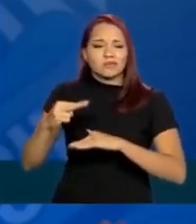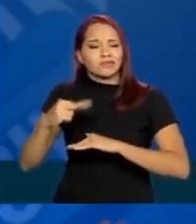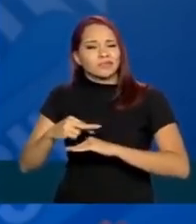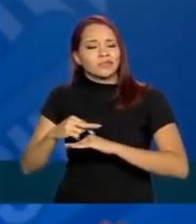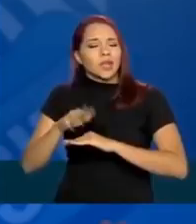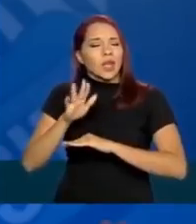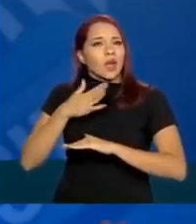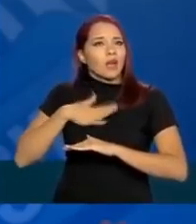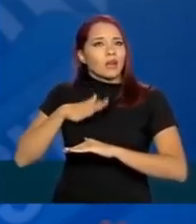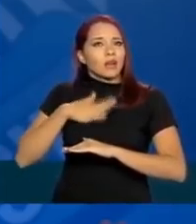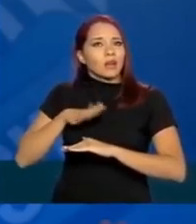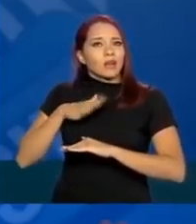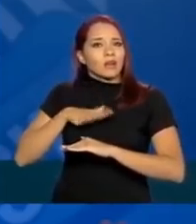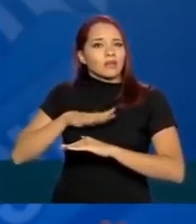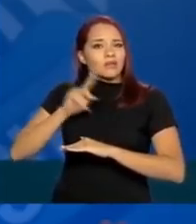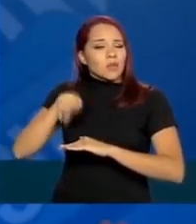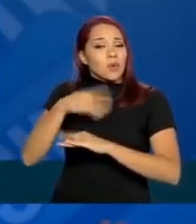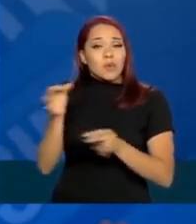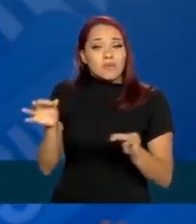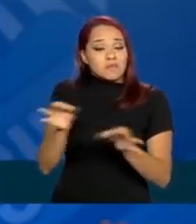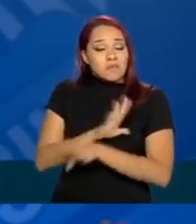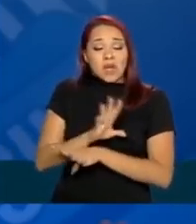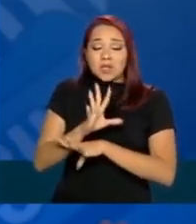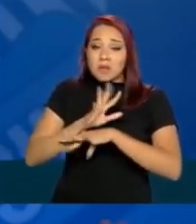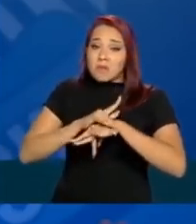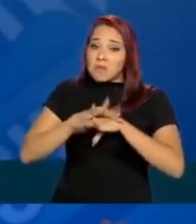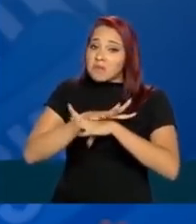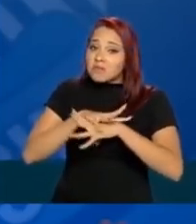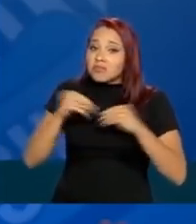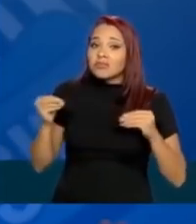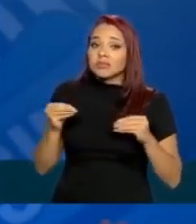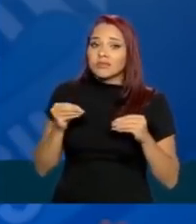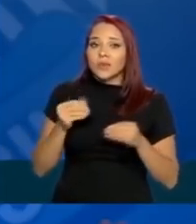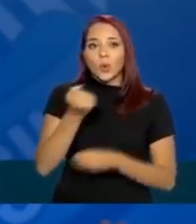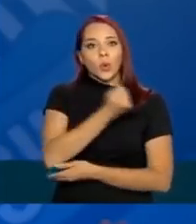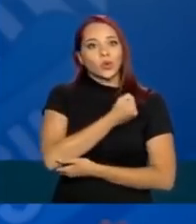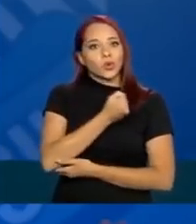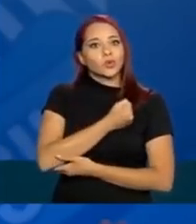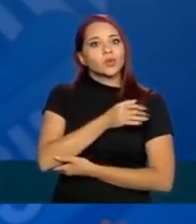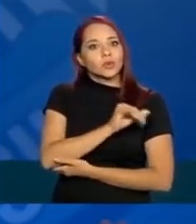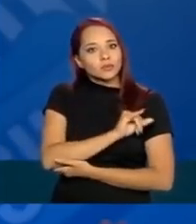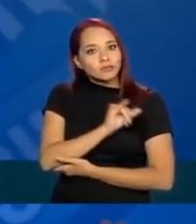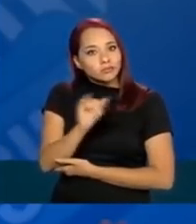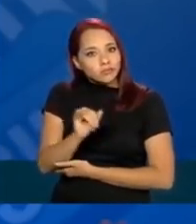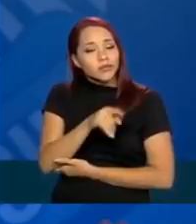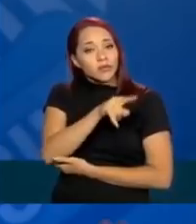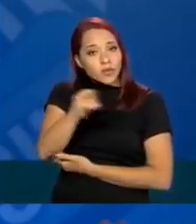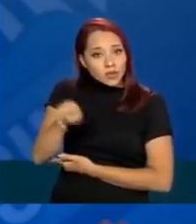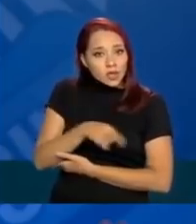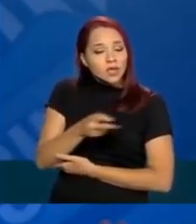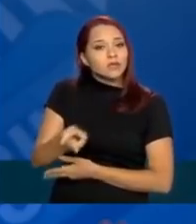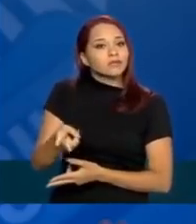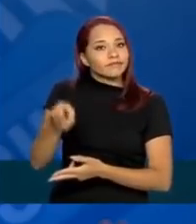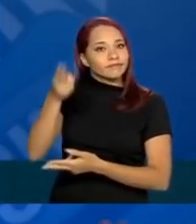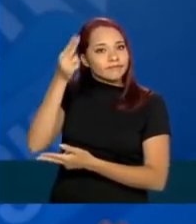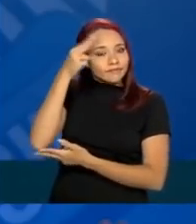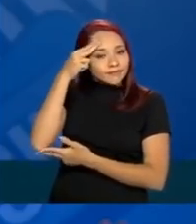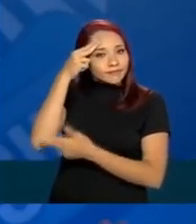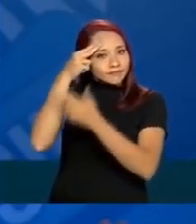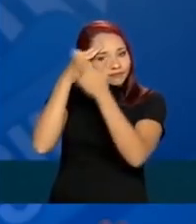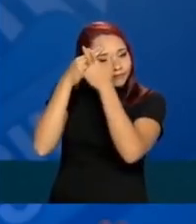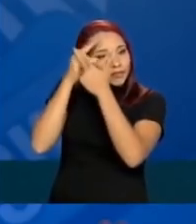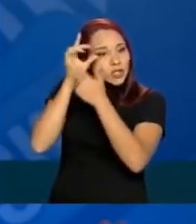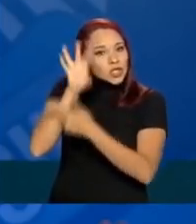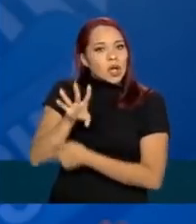passa, o sintoma passa e ela cura. Os números que a gente tem mostrado aqui, vocês fixam muito no